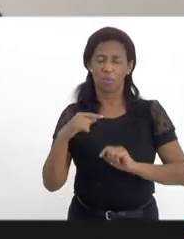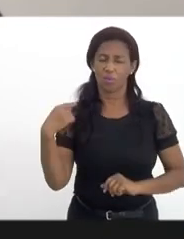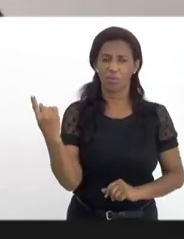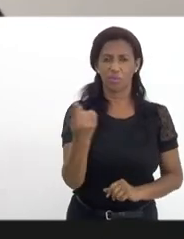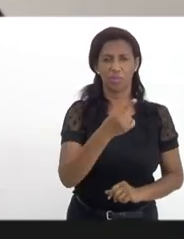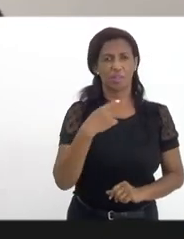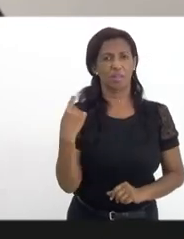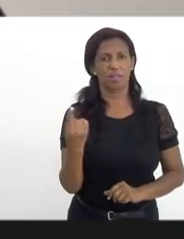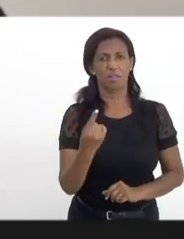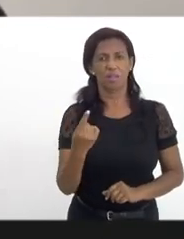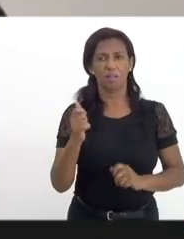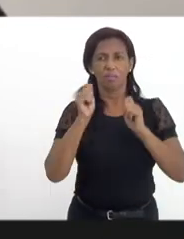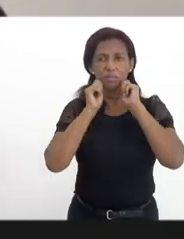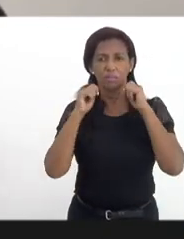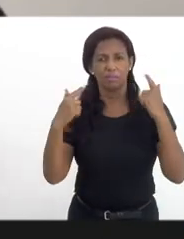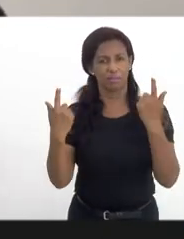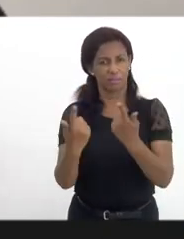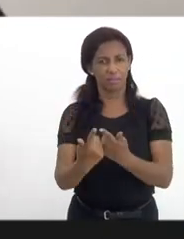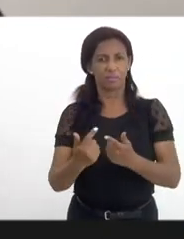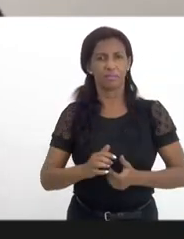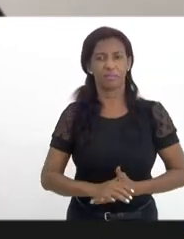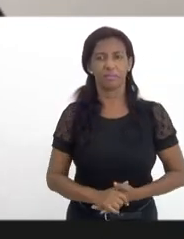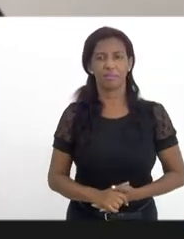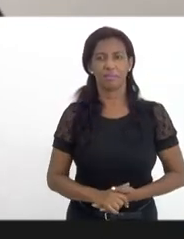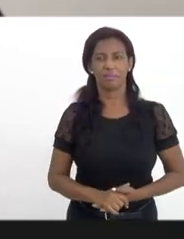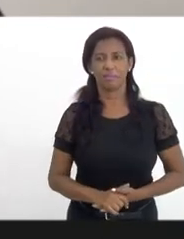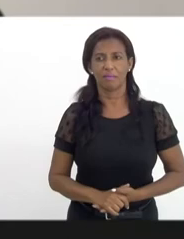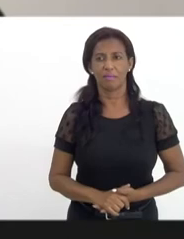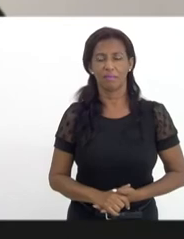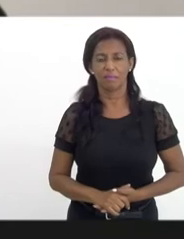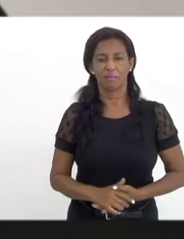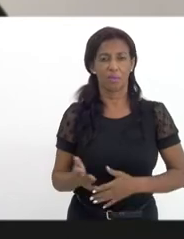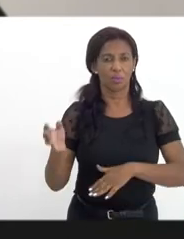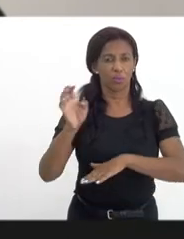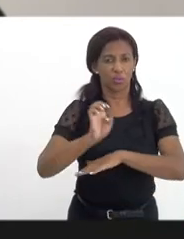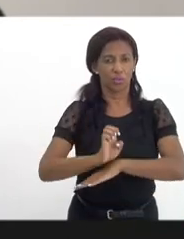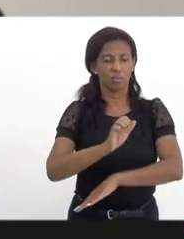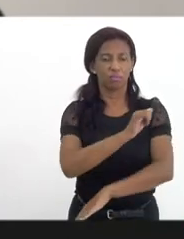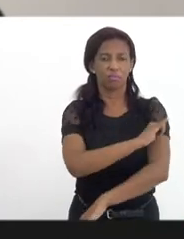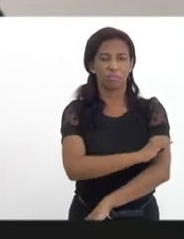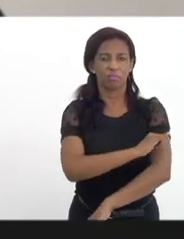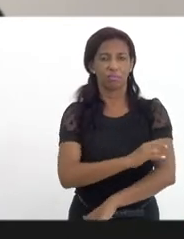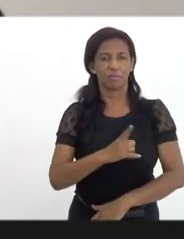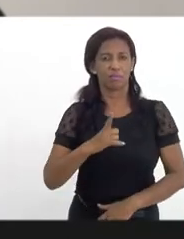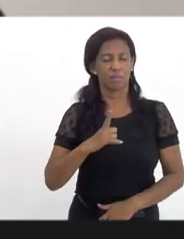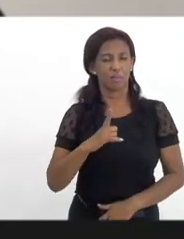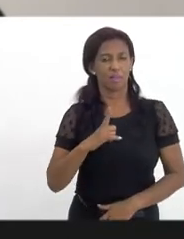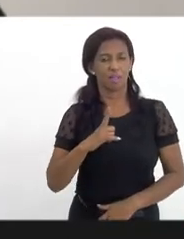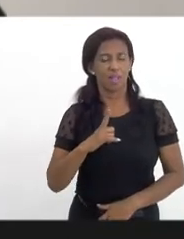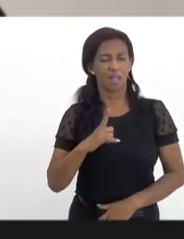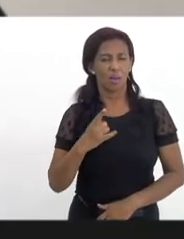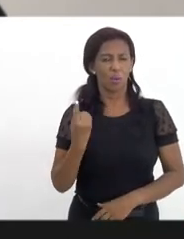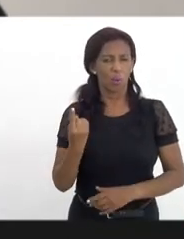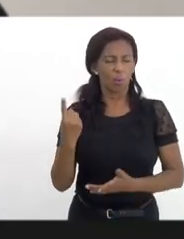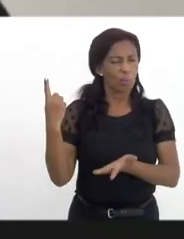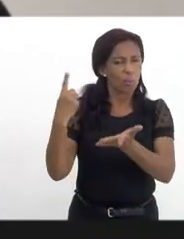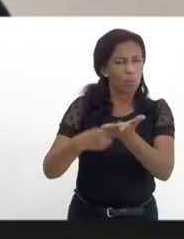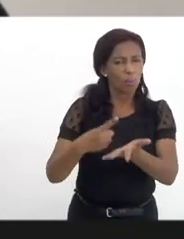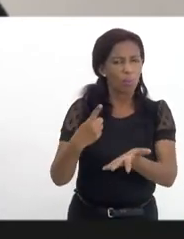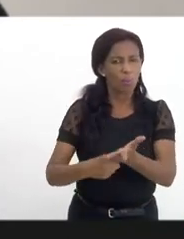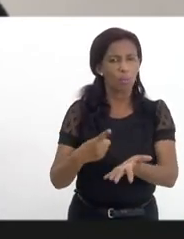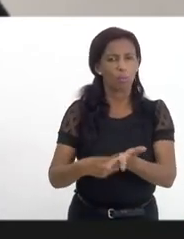aqui da Assembleia Legislativa do Estado do Rio de Janeiro tem como intuito e o compromisso